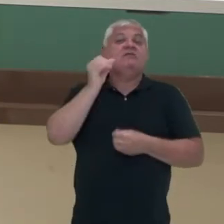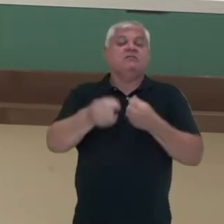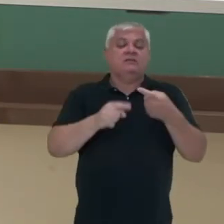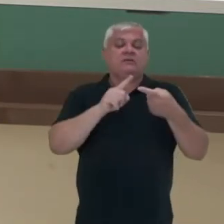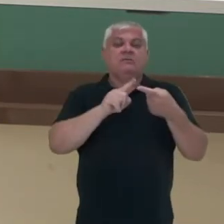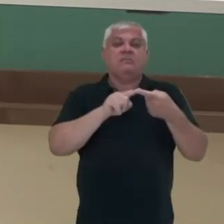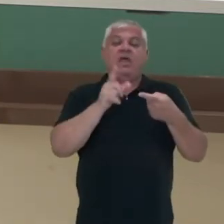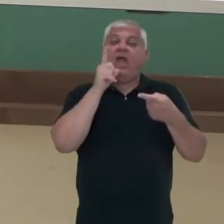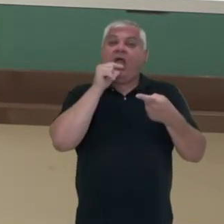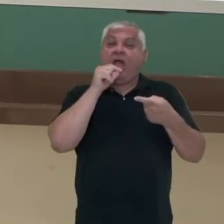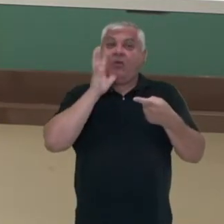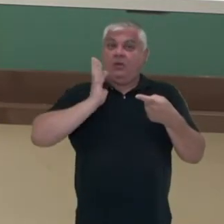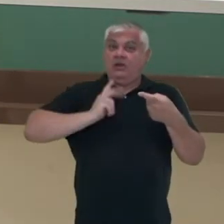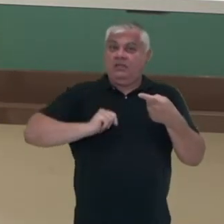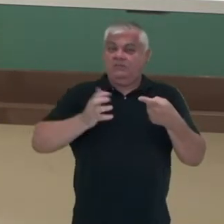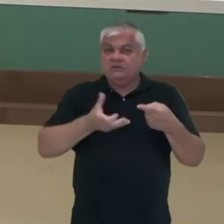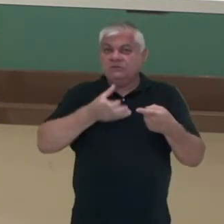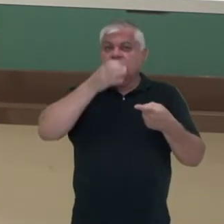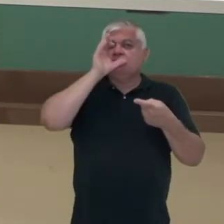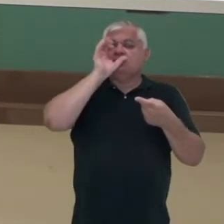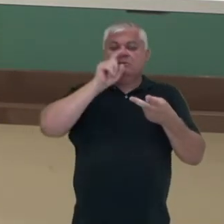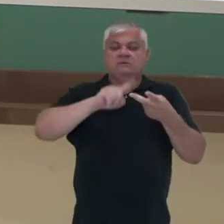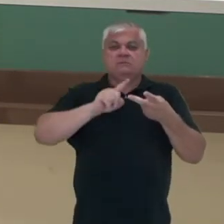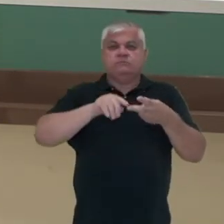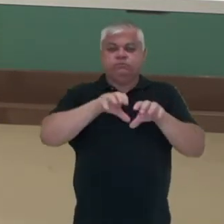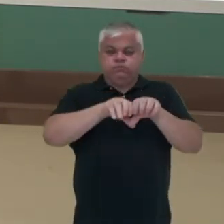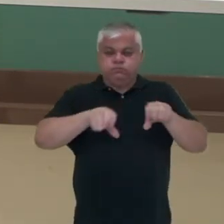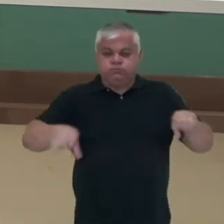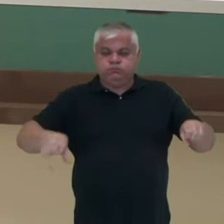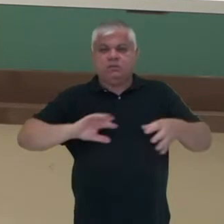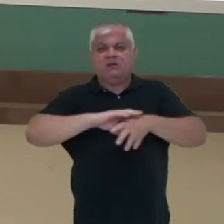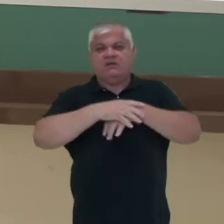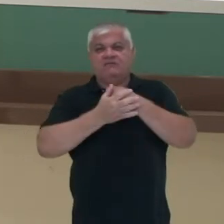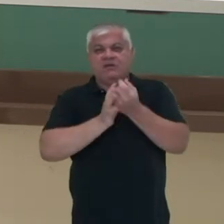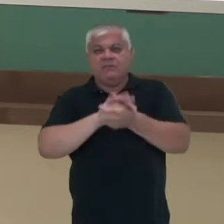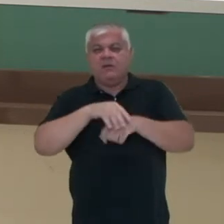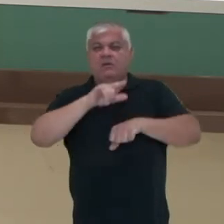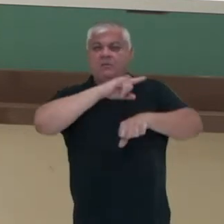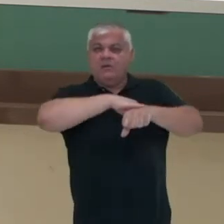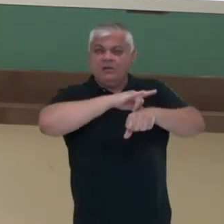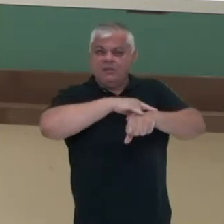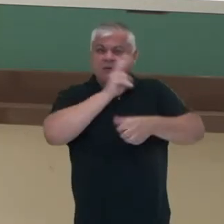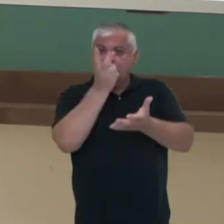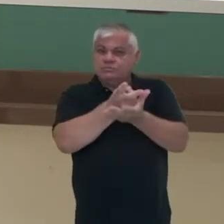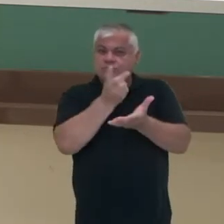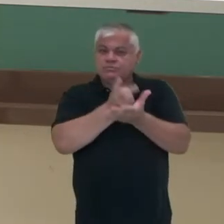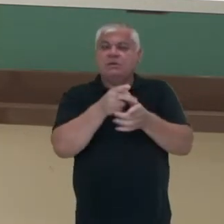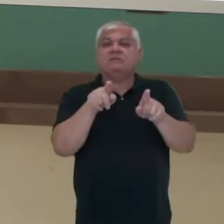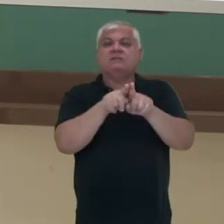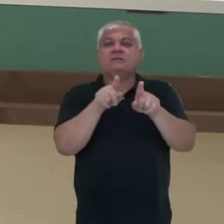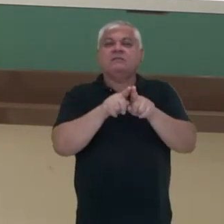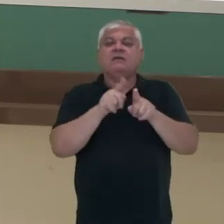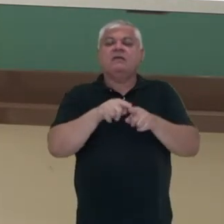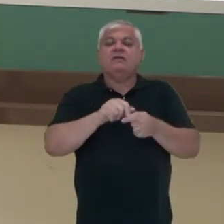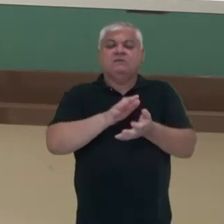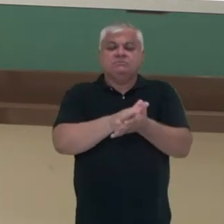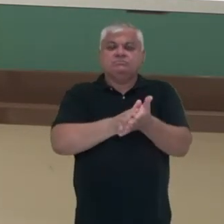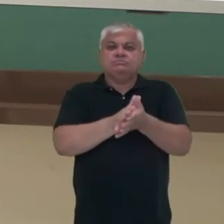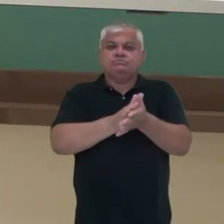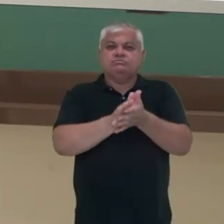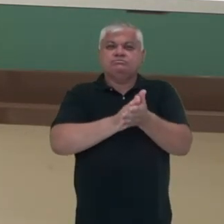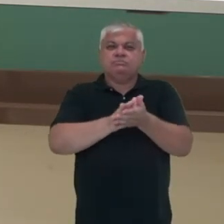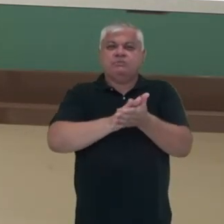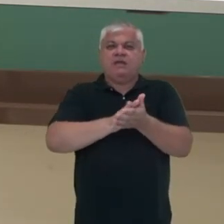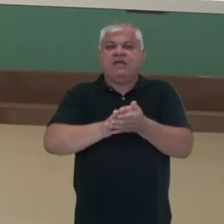ingestão de água filtrada, o saneamento básico, lavar bem as mãos após utilizar o banheiro, lavar em água corrente, higienizar bem as